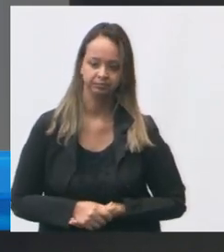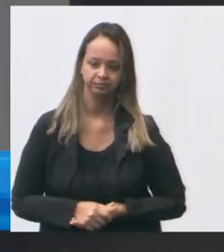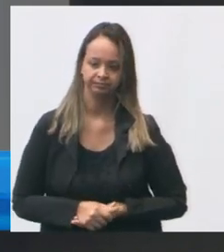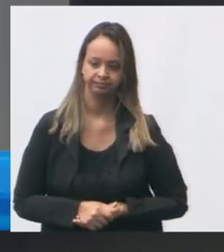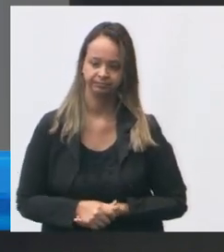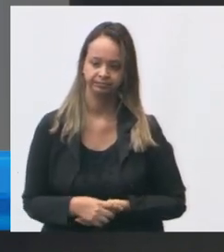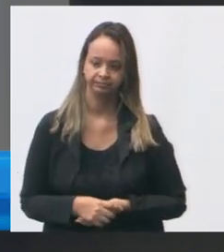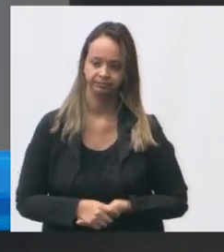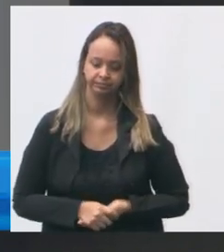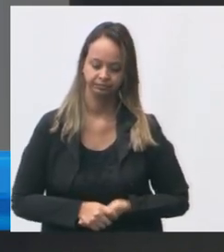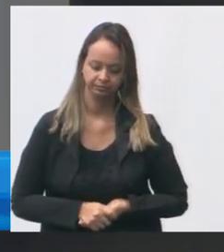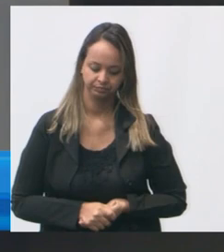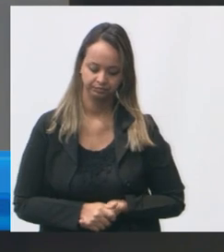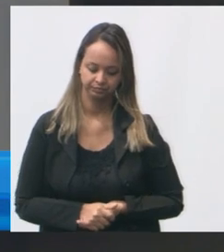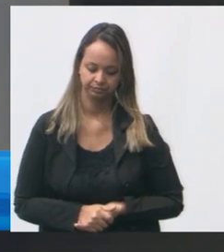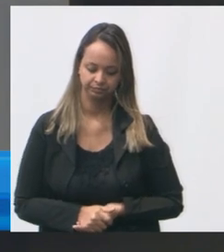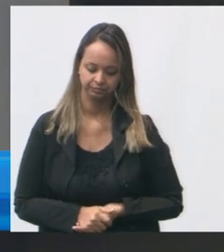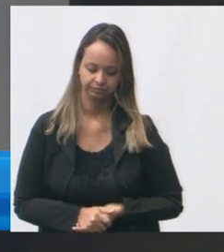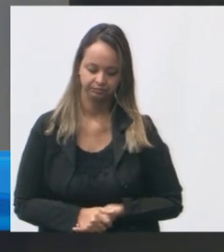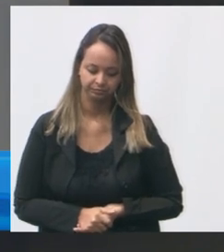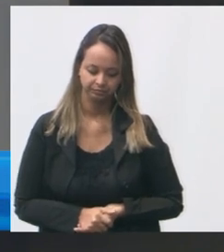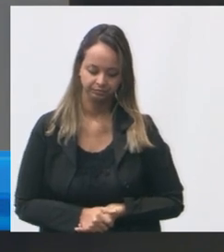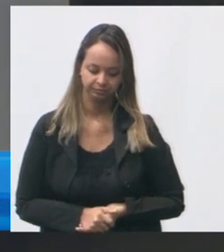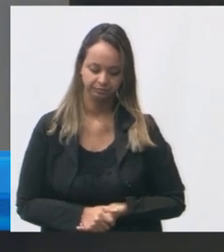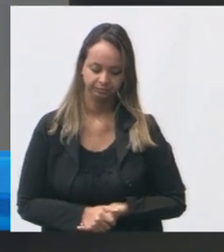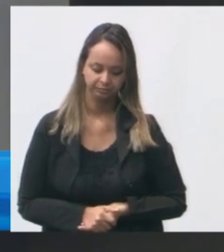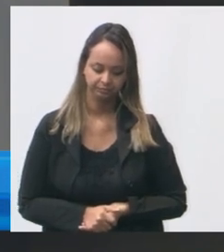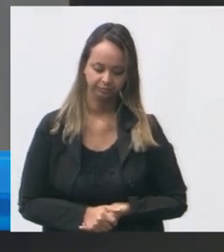aqui o autoclave fazer o isolamento que precisa